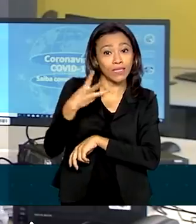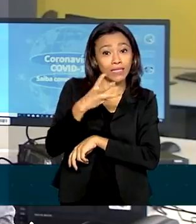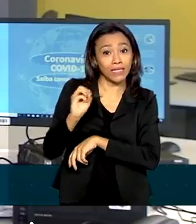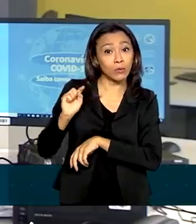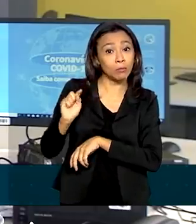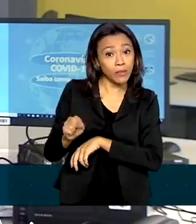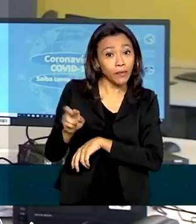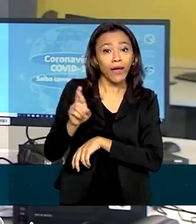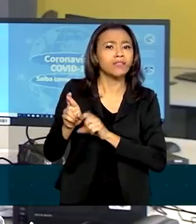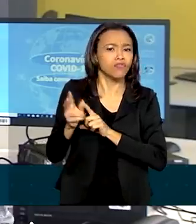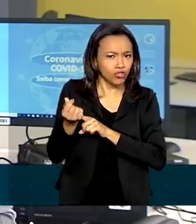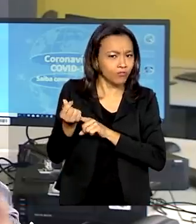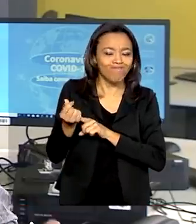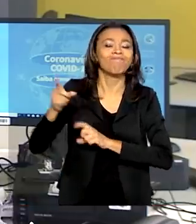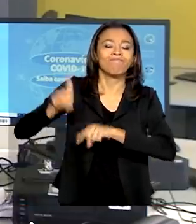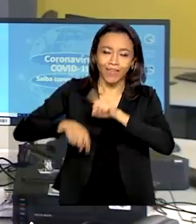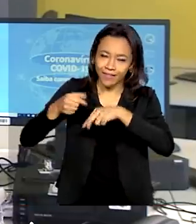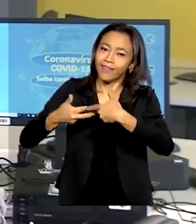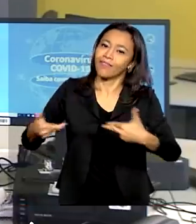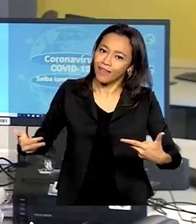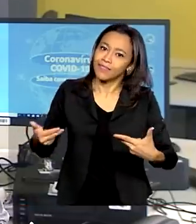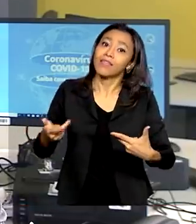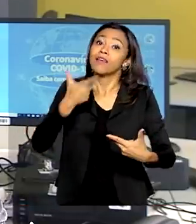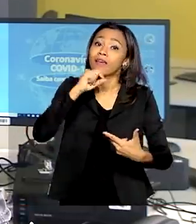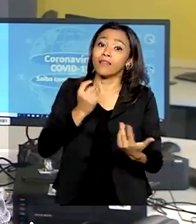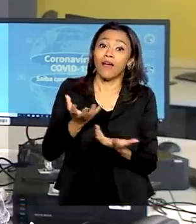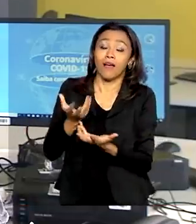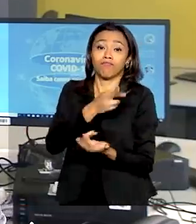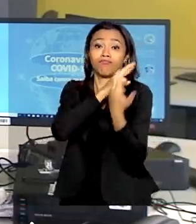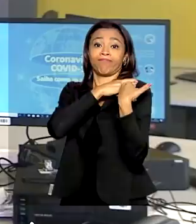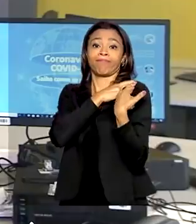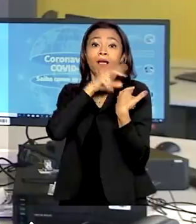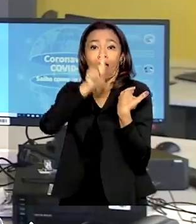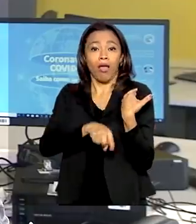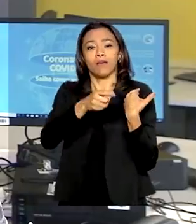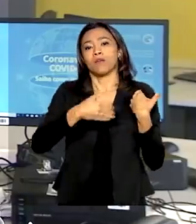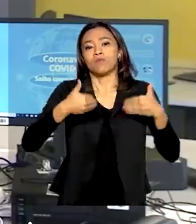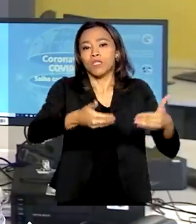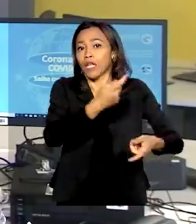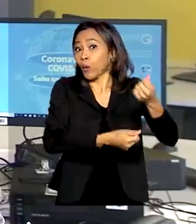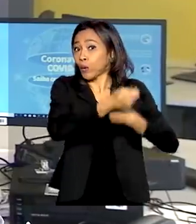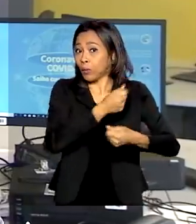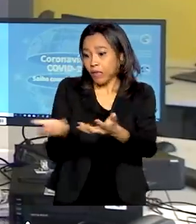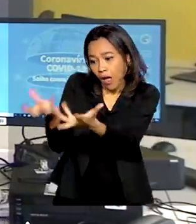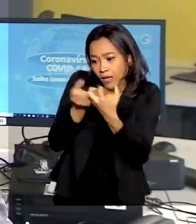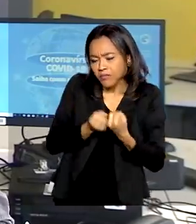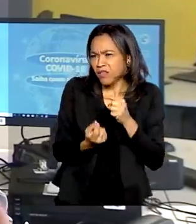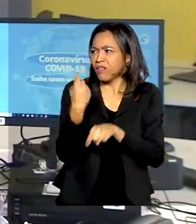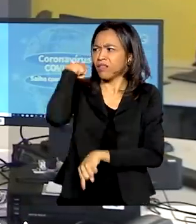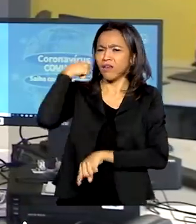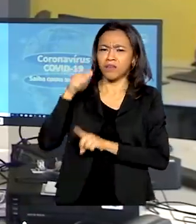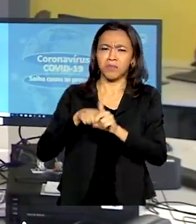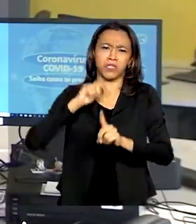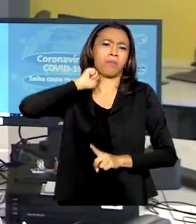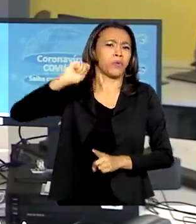reais em equipamentos. Quem está organizando e recebendo as doações é o Ministério da Economia. Isso vem acontecendo desde abril. Entre